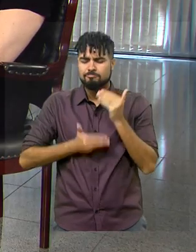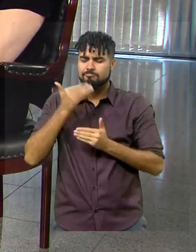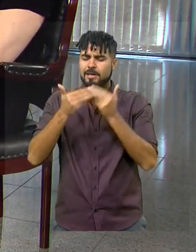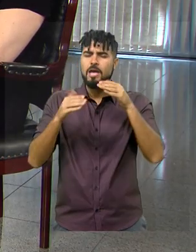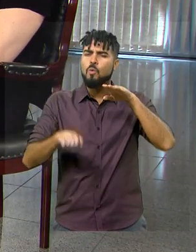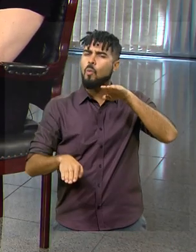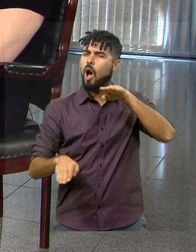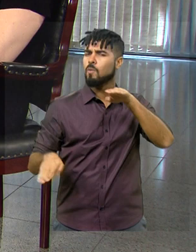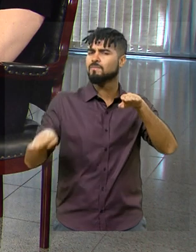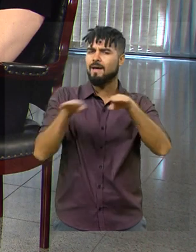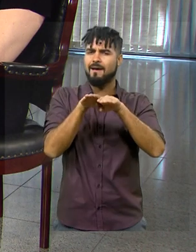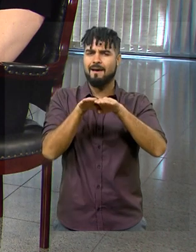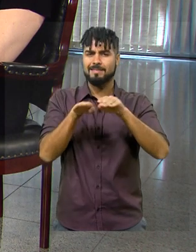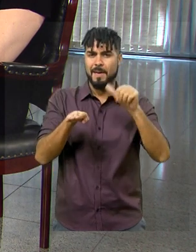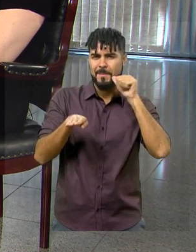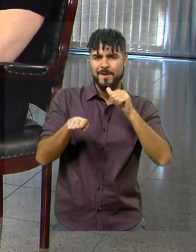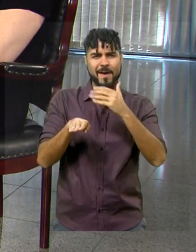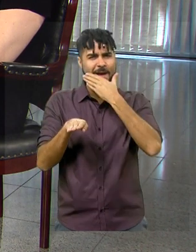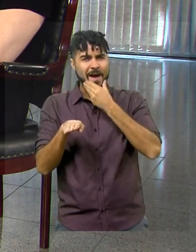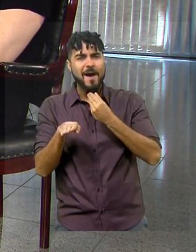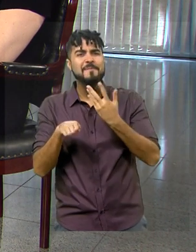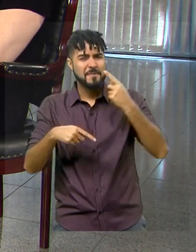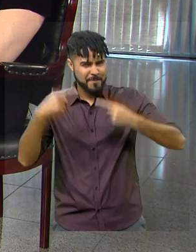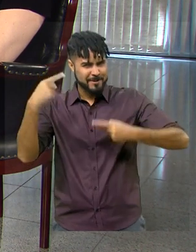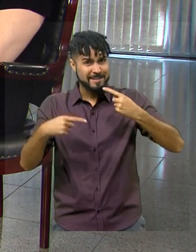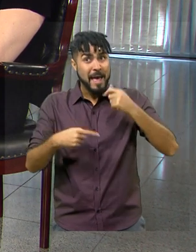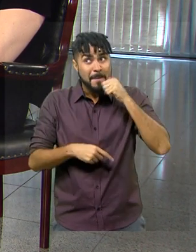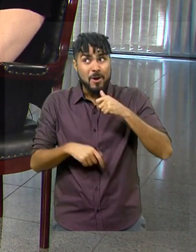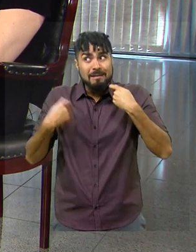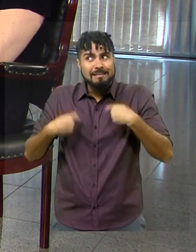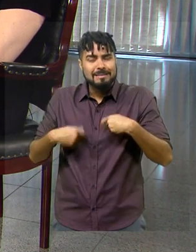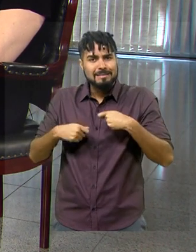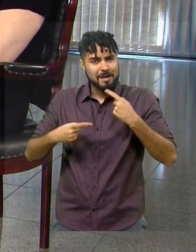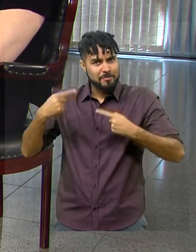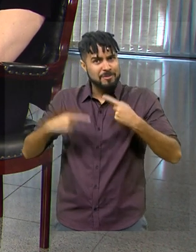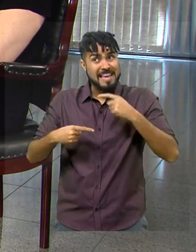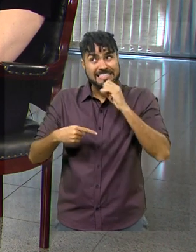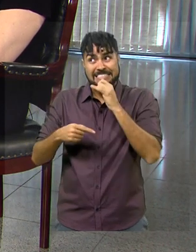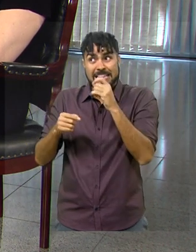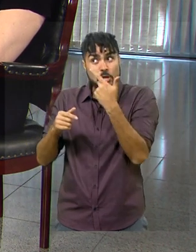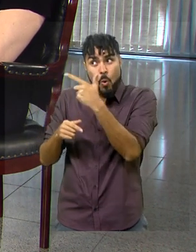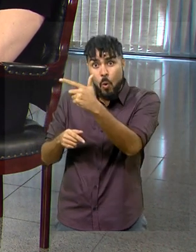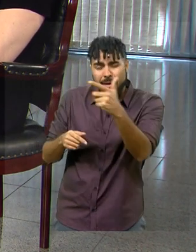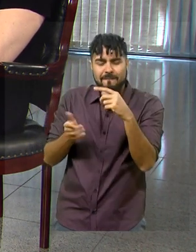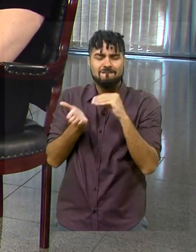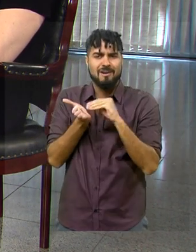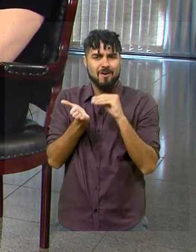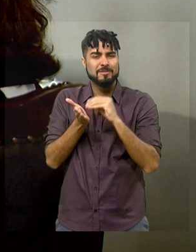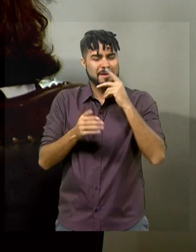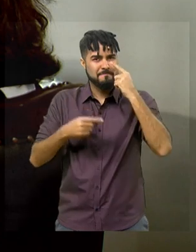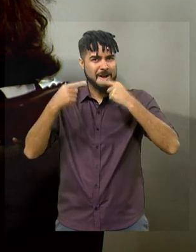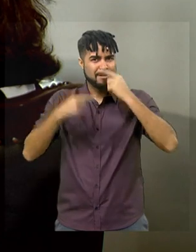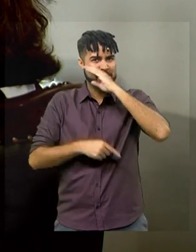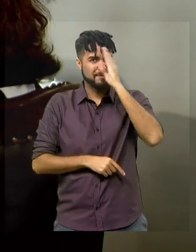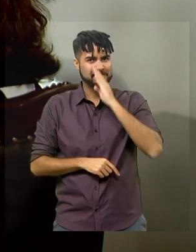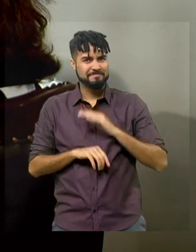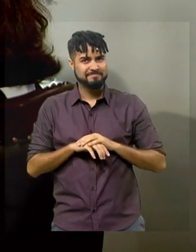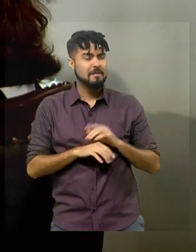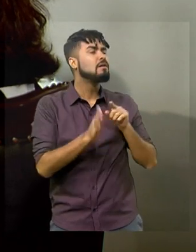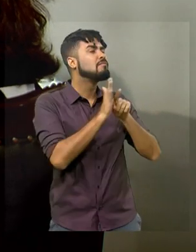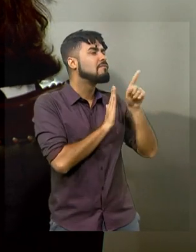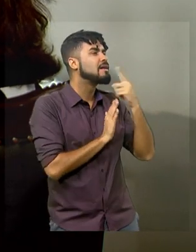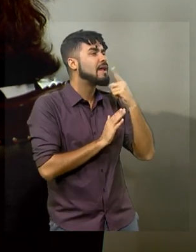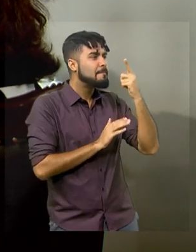igualdade e o quanto a mulher é necessária na política e o quanto ela faz falta na política brasileira. É, agora eu vou insistir na